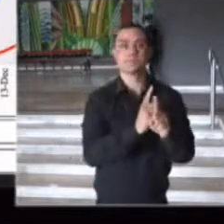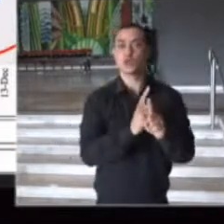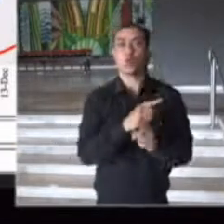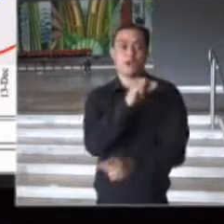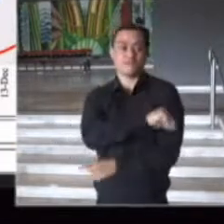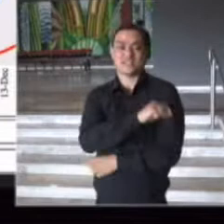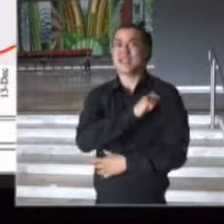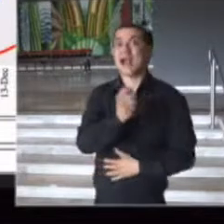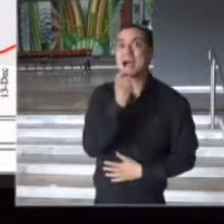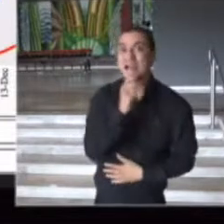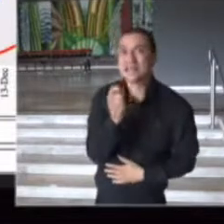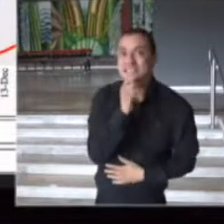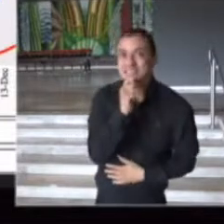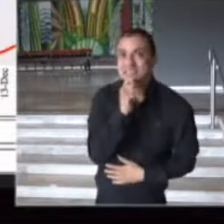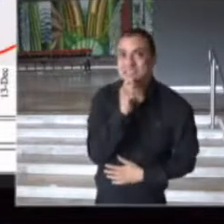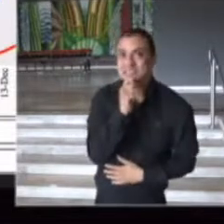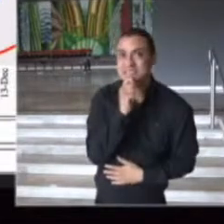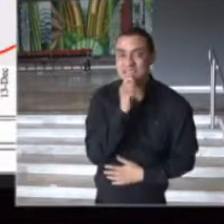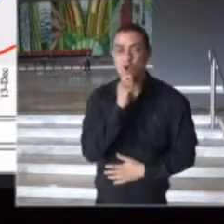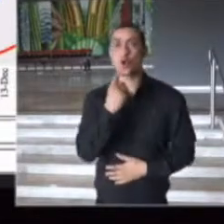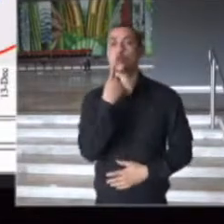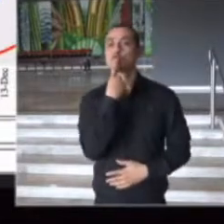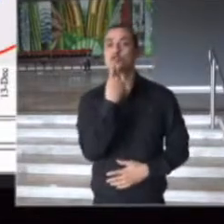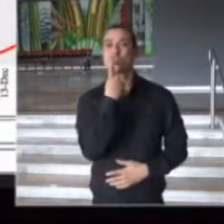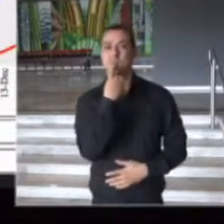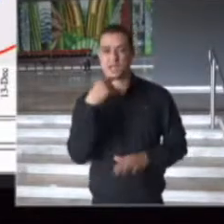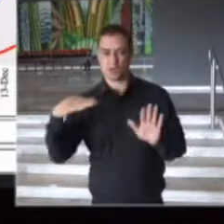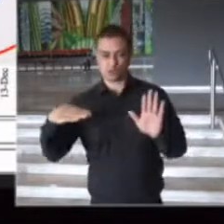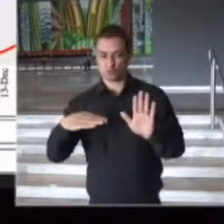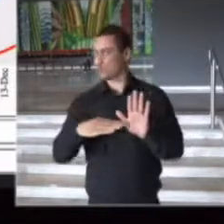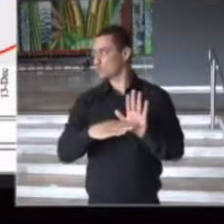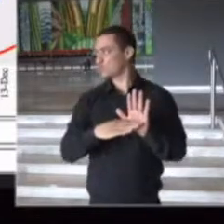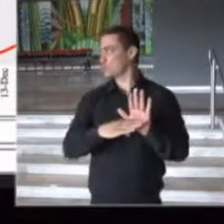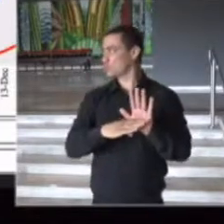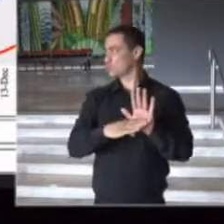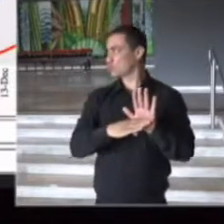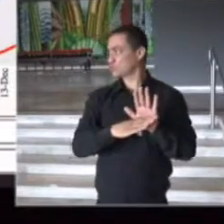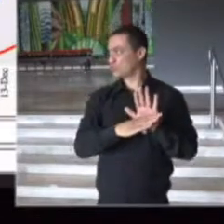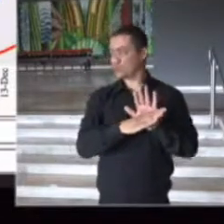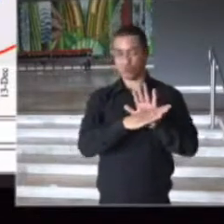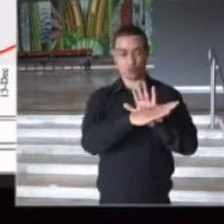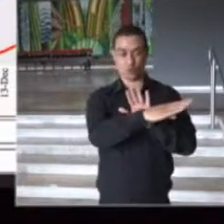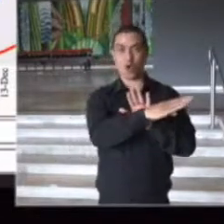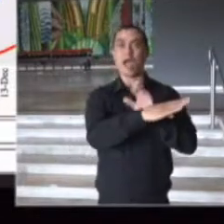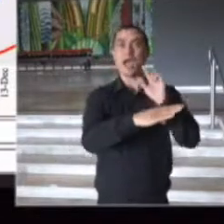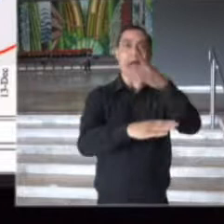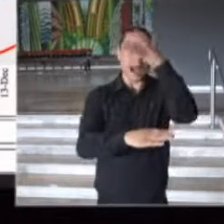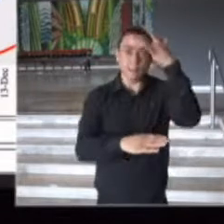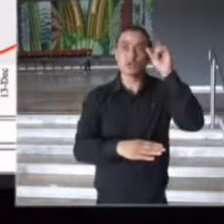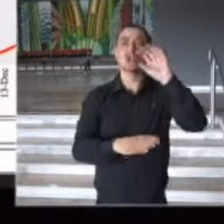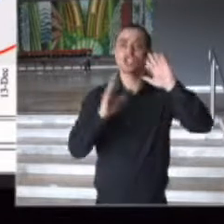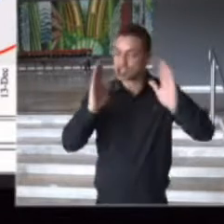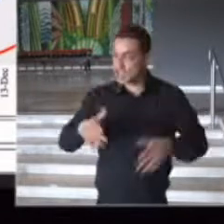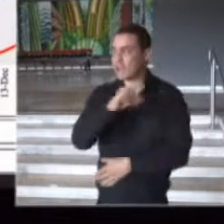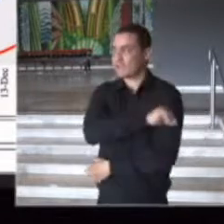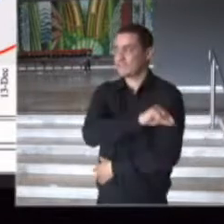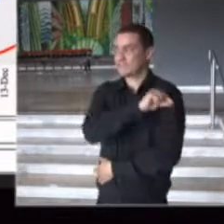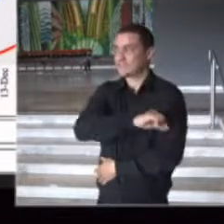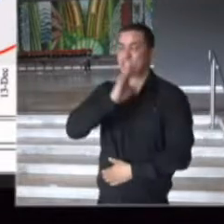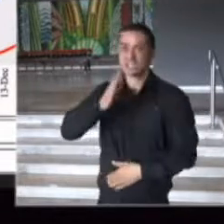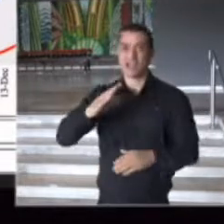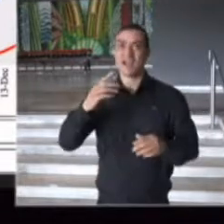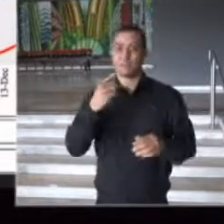vacinadas. E a linha vermelha mostra os novos casos em pessoas que foram vacinadas.